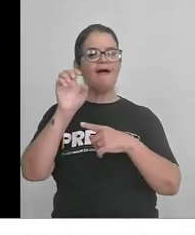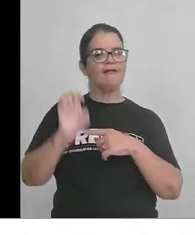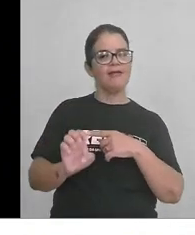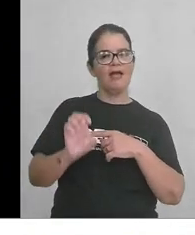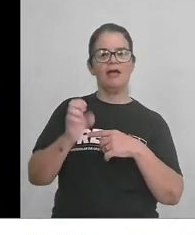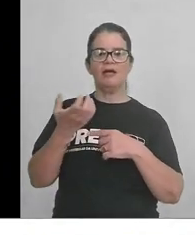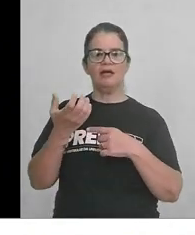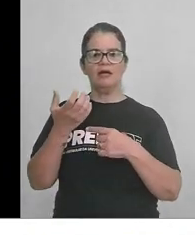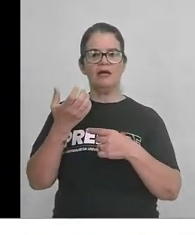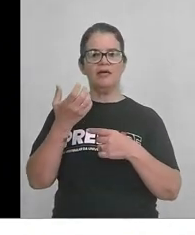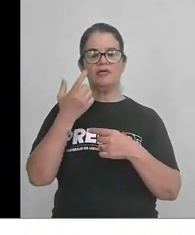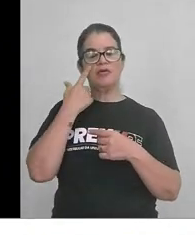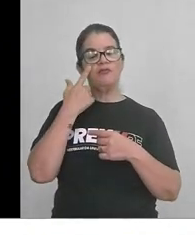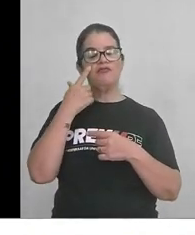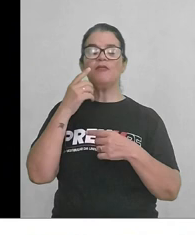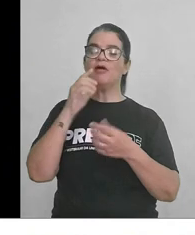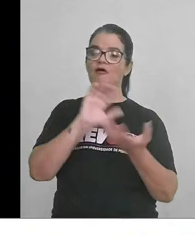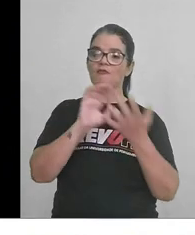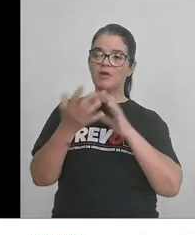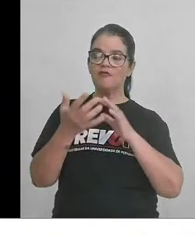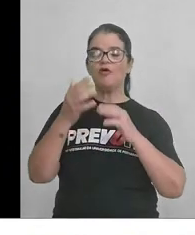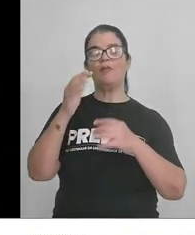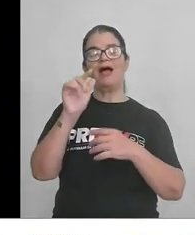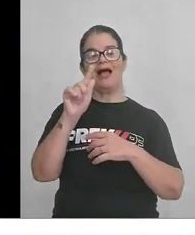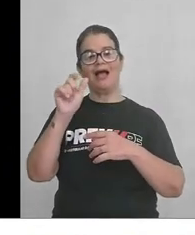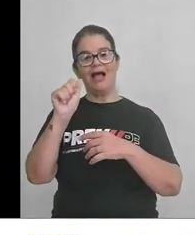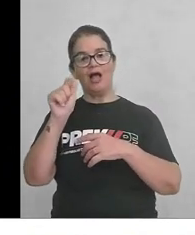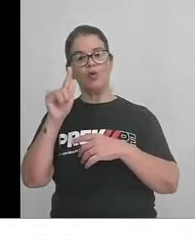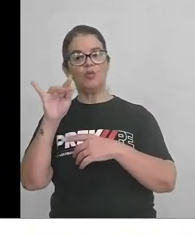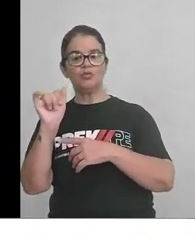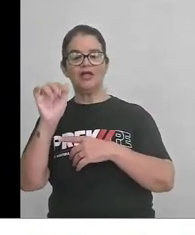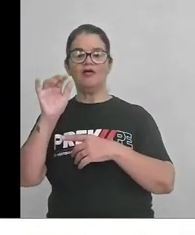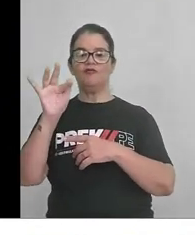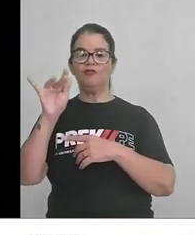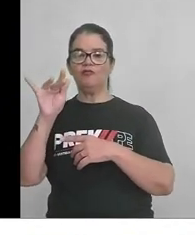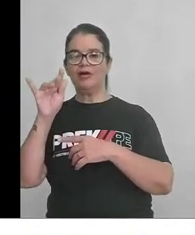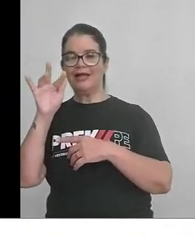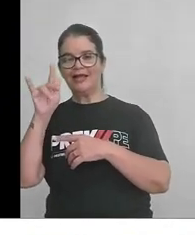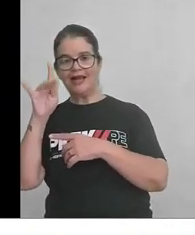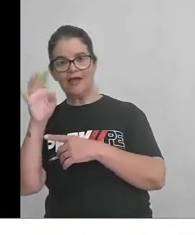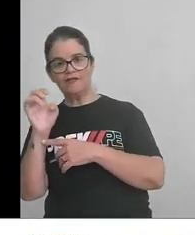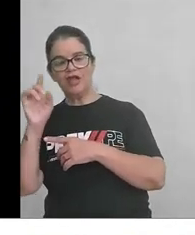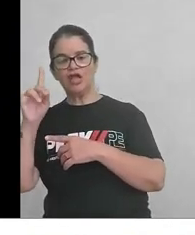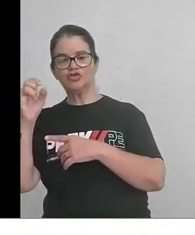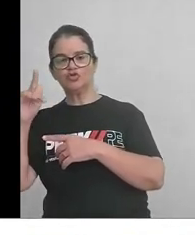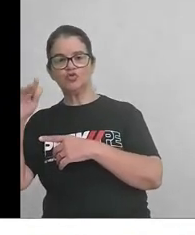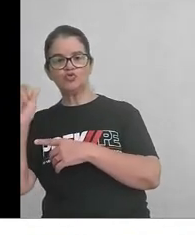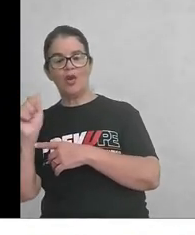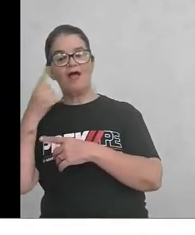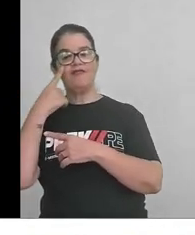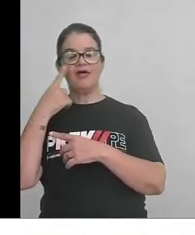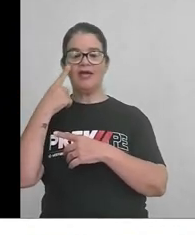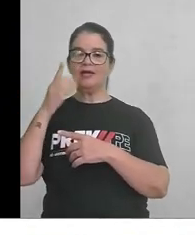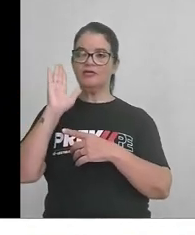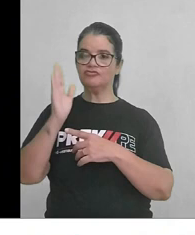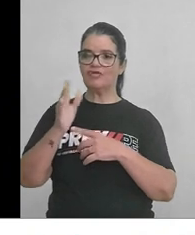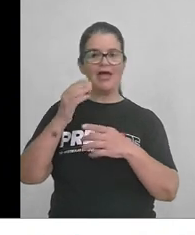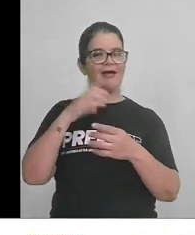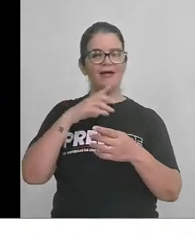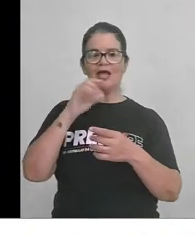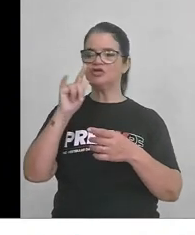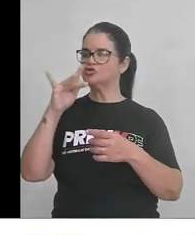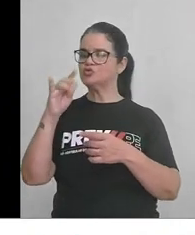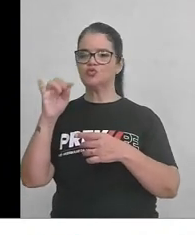Então, vamos para a fórmula. Aguda, grave, esdrújula. Esdrújula. Então, eu tenho a esdrújula. Já vai embora a letra A.